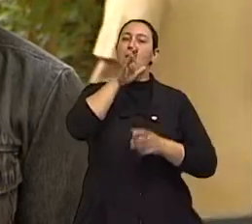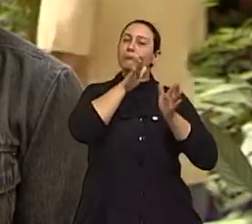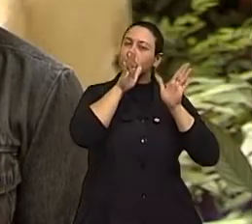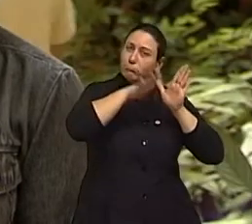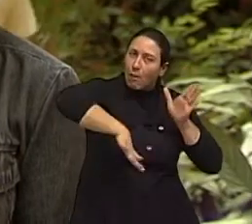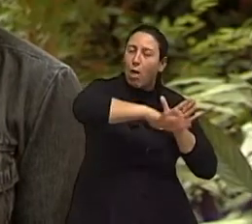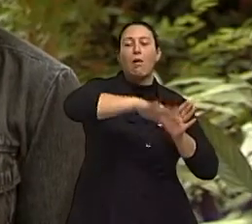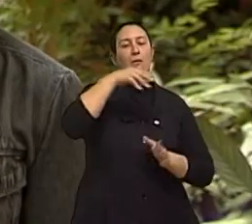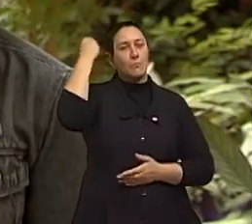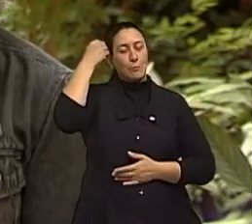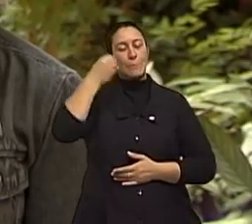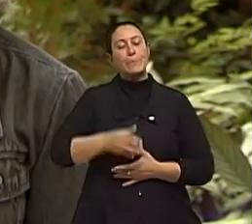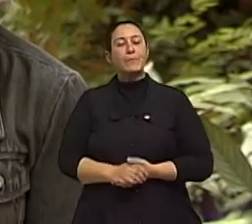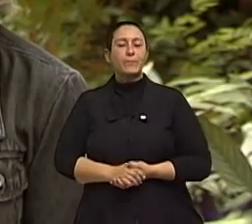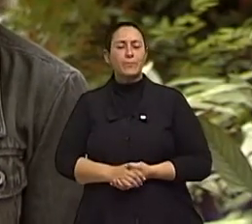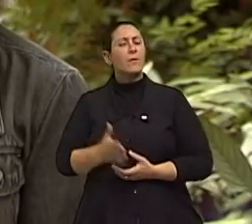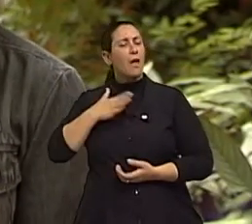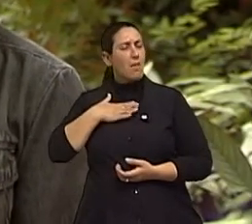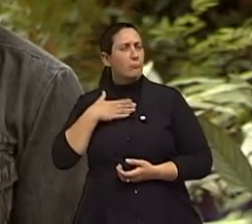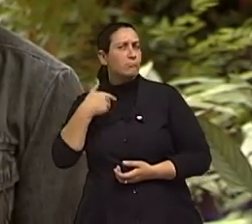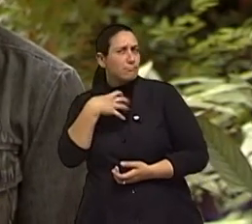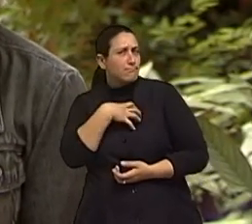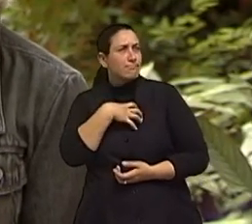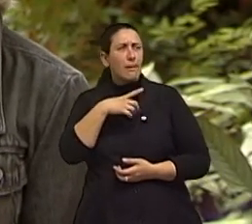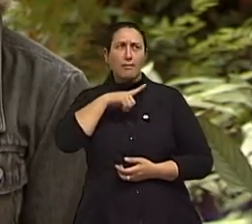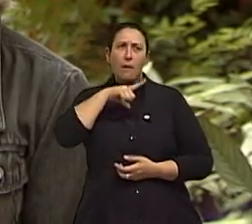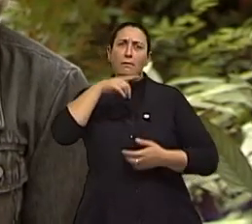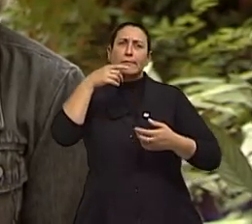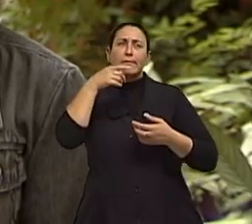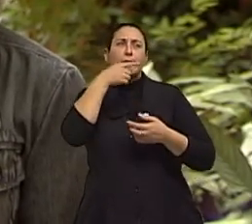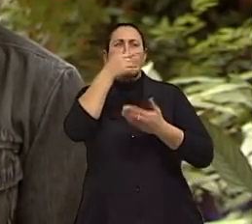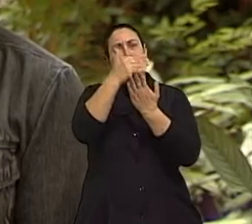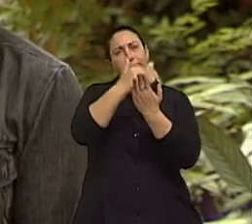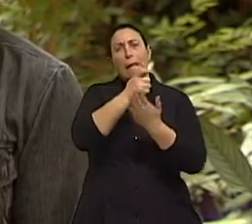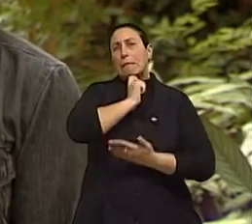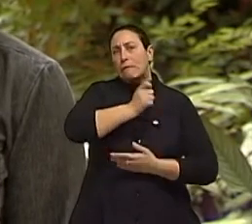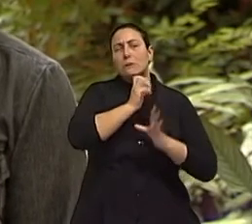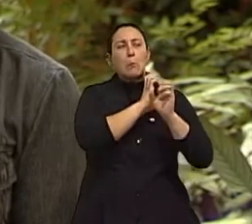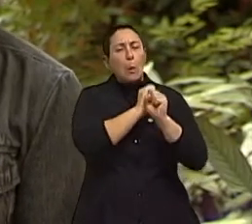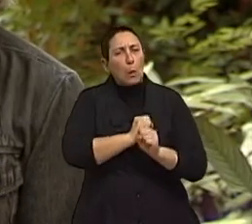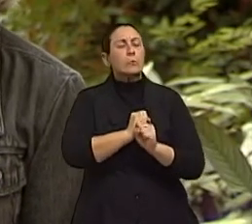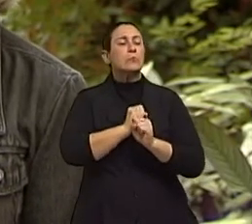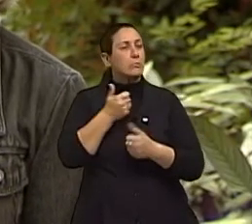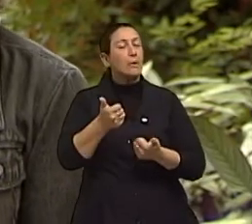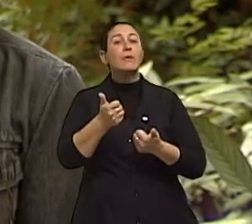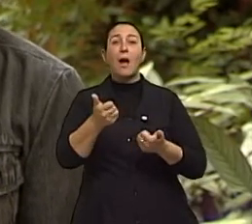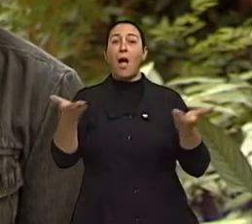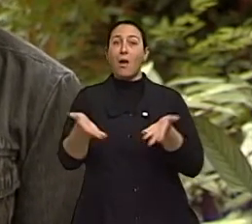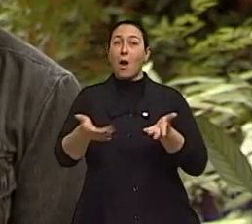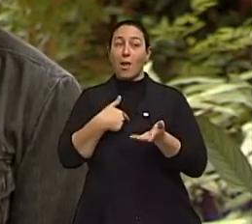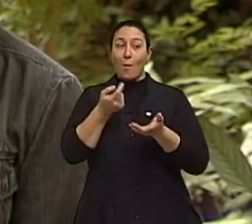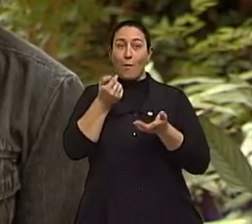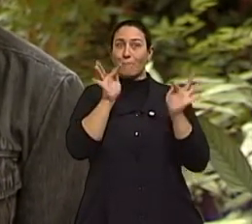os pontos, enfim, de uma série de critérios, né? E eu estou concluindo, estou fazendo as duas